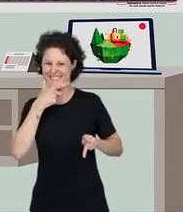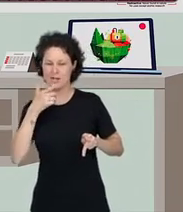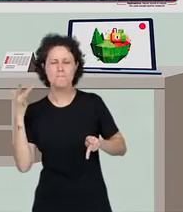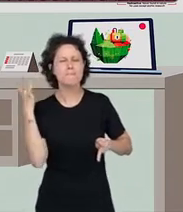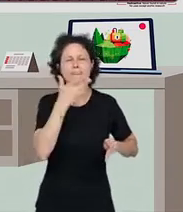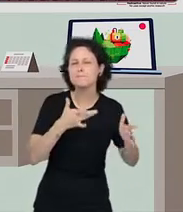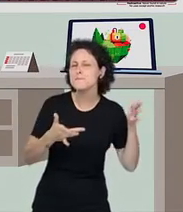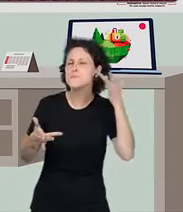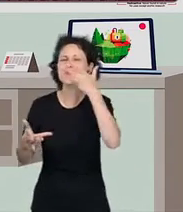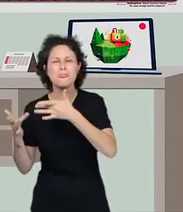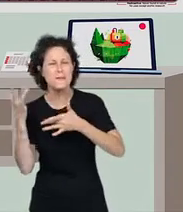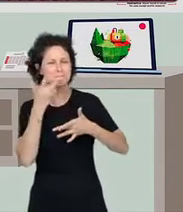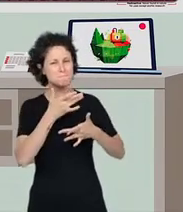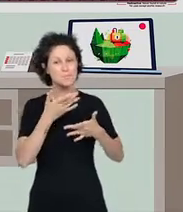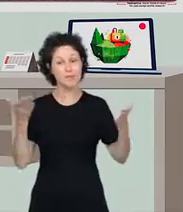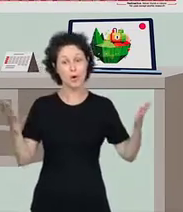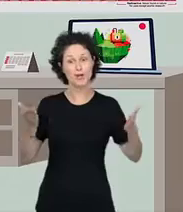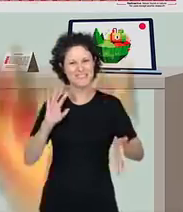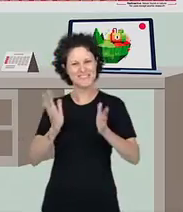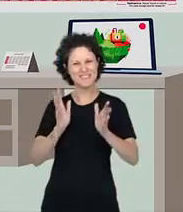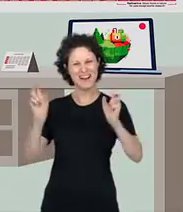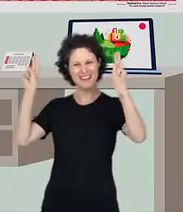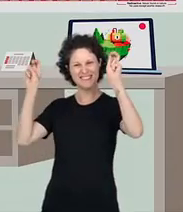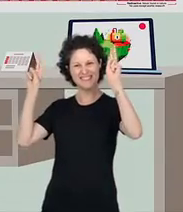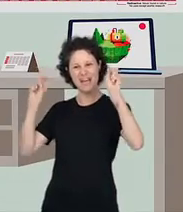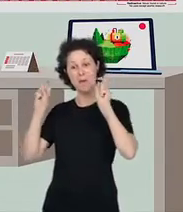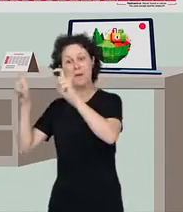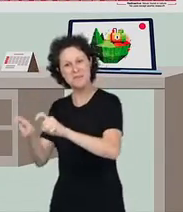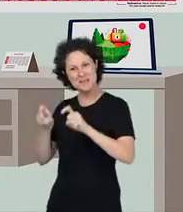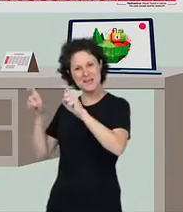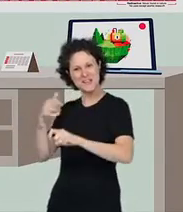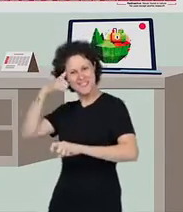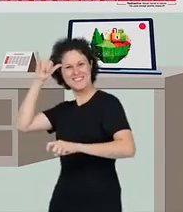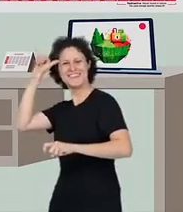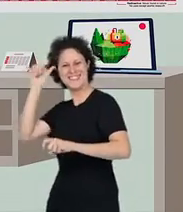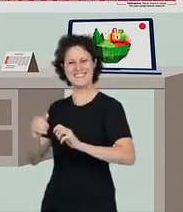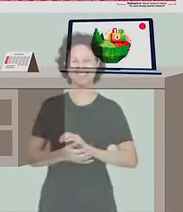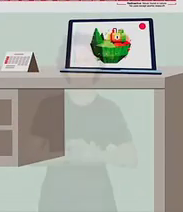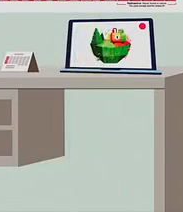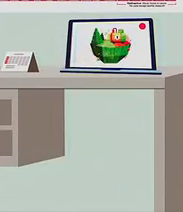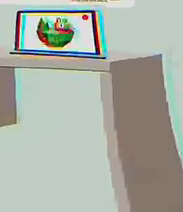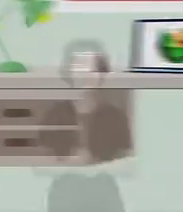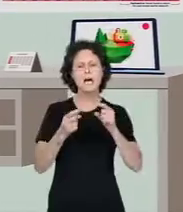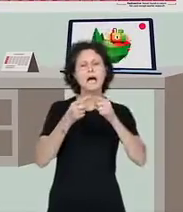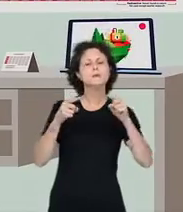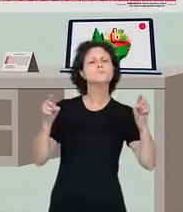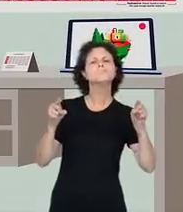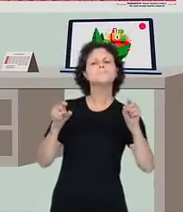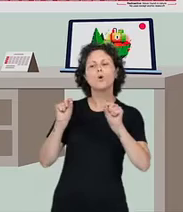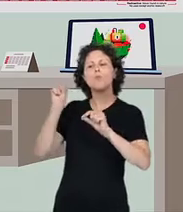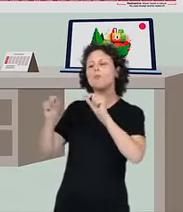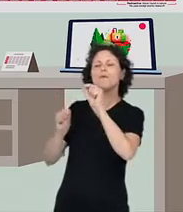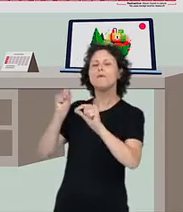saborosa, humm, você vai gostar desse assunto. Vamos falar sobre pecuária. Vem comigo! Mas